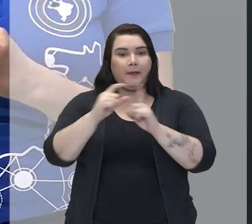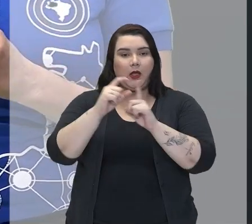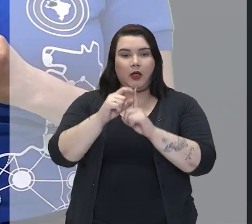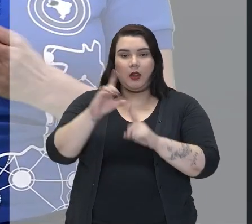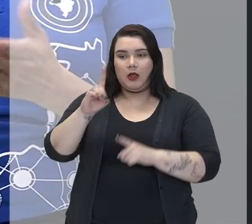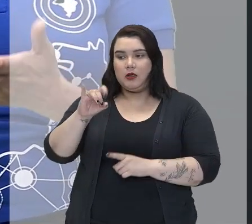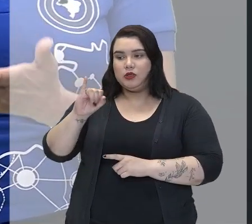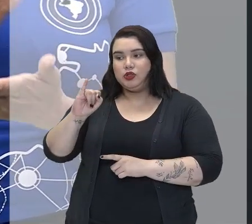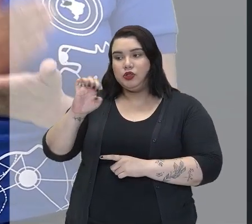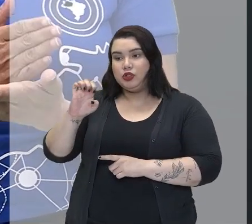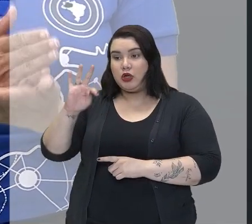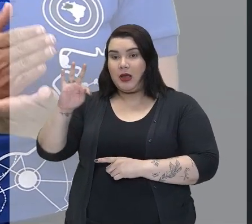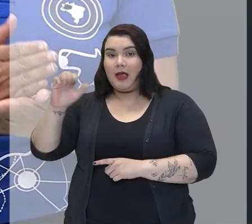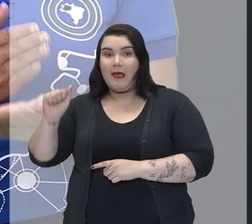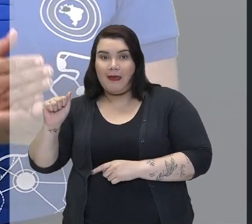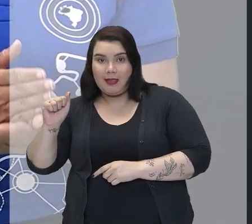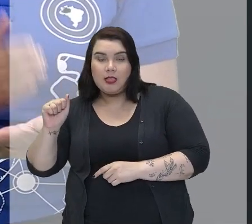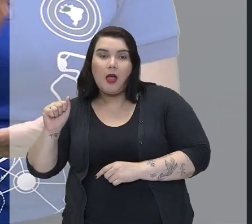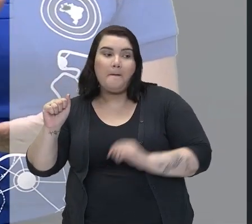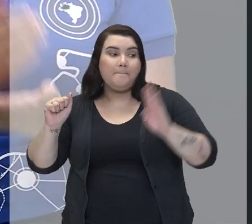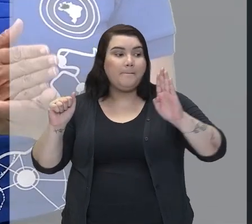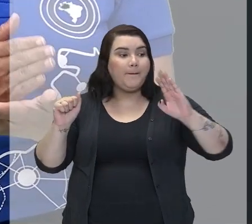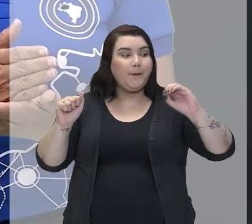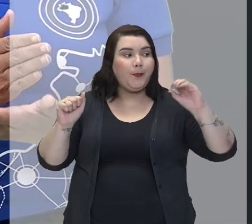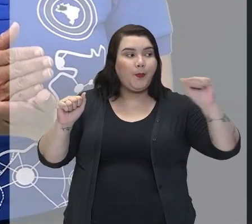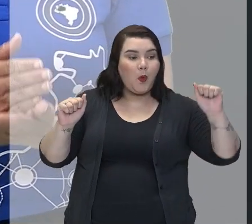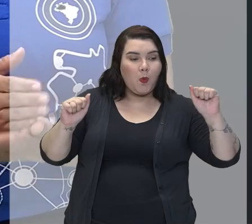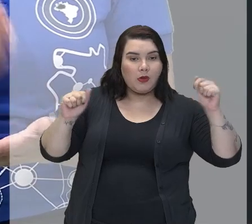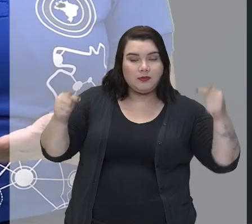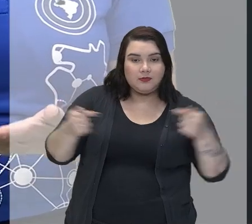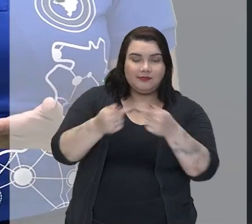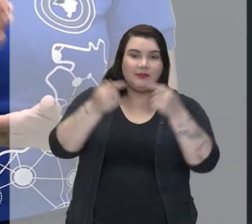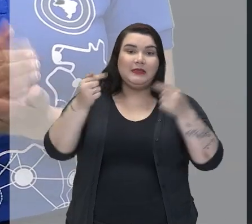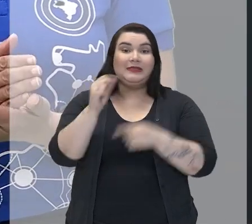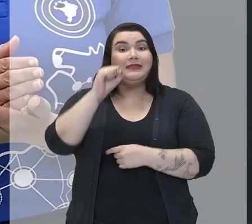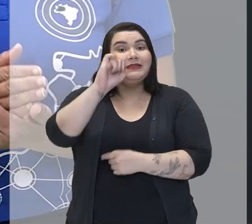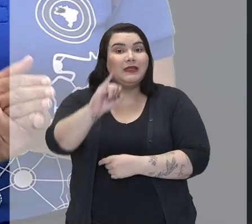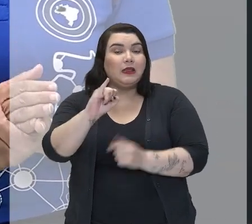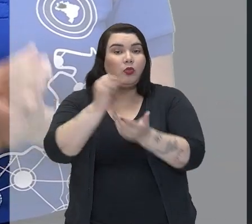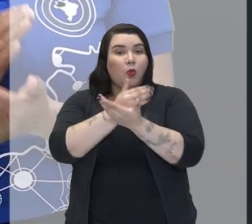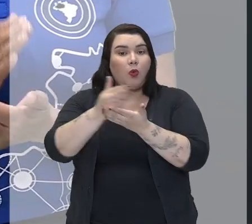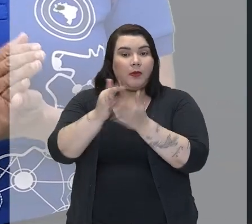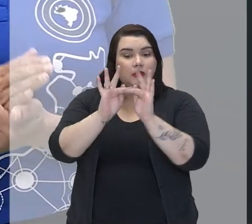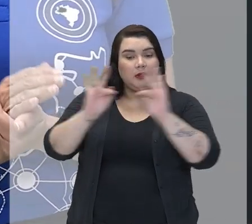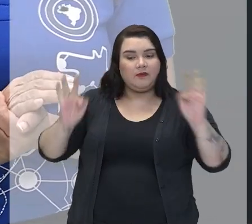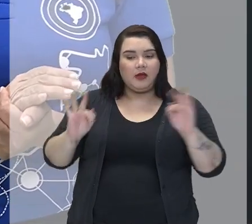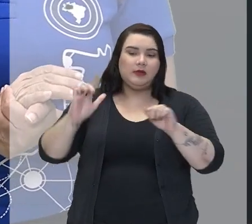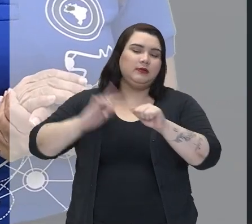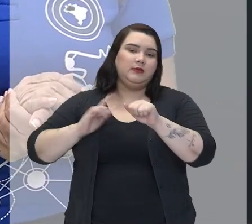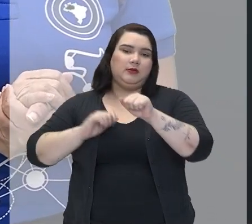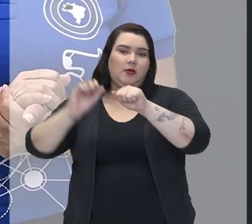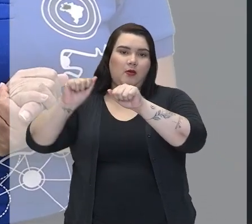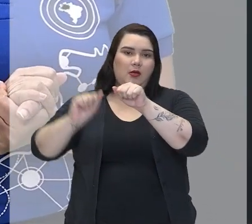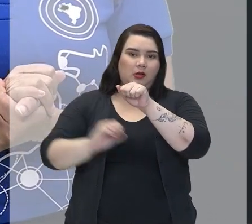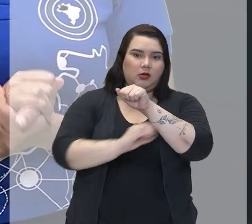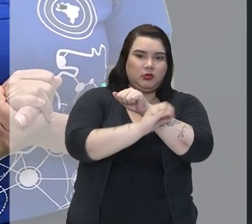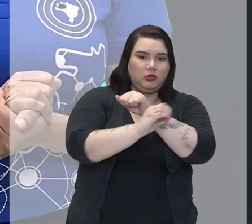é boa se tivesse aí uma palavra, um artigo, um pronome